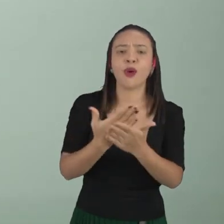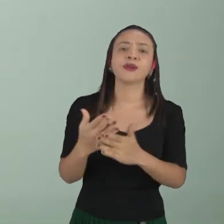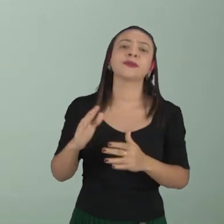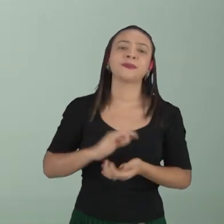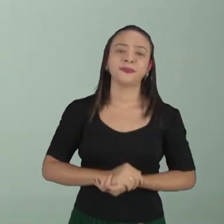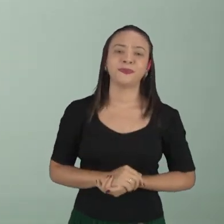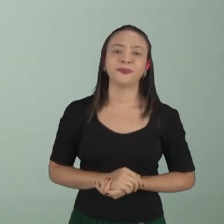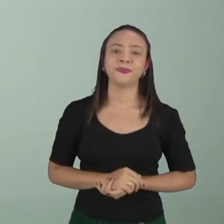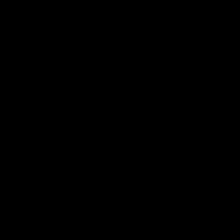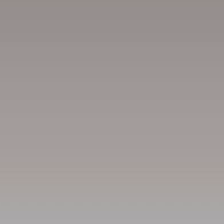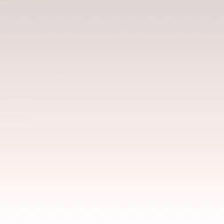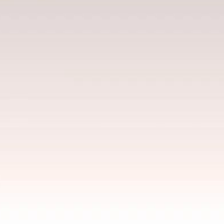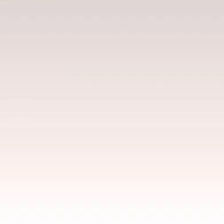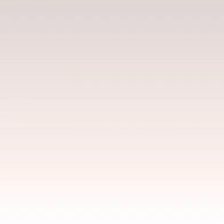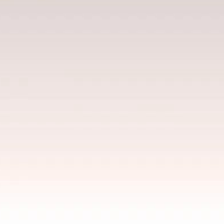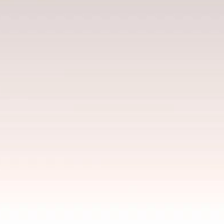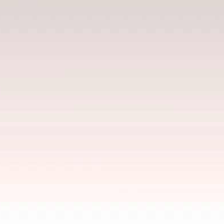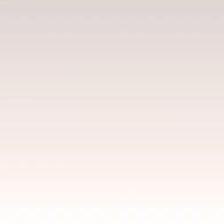até a próxima!